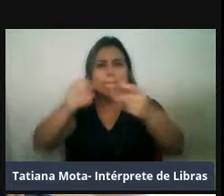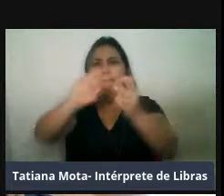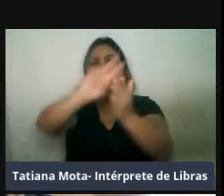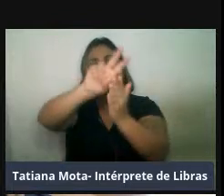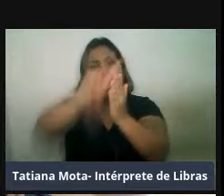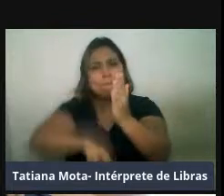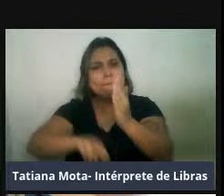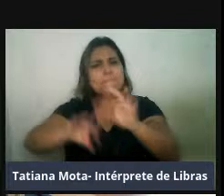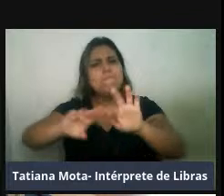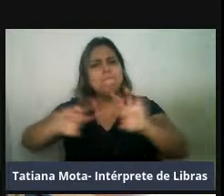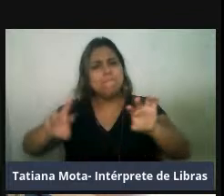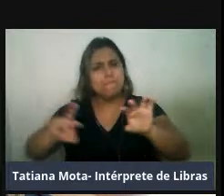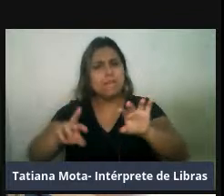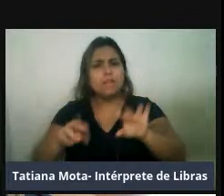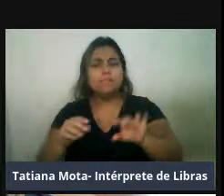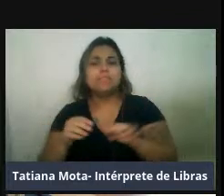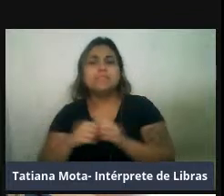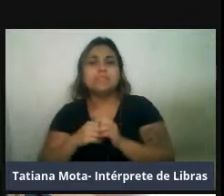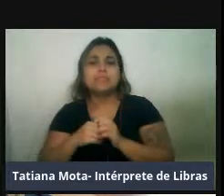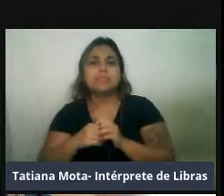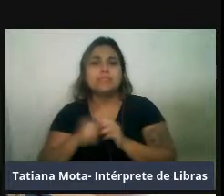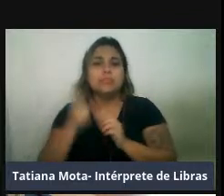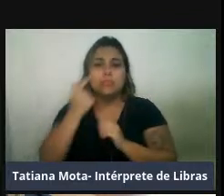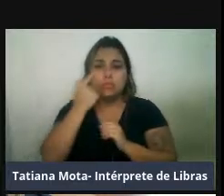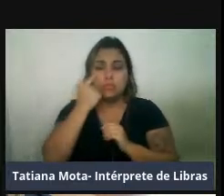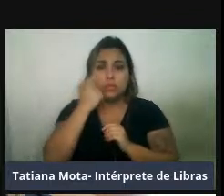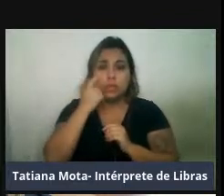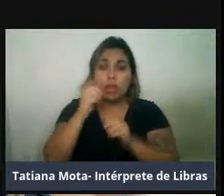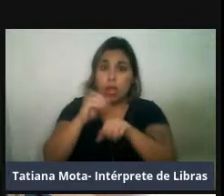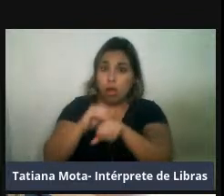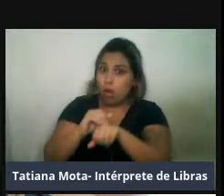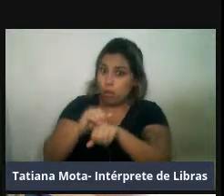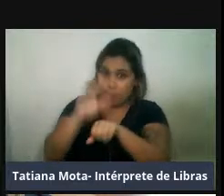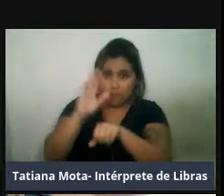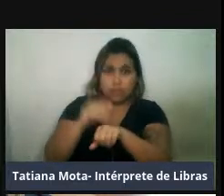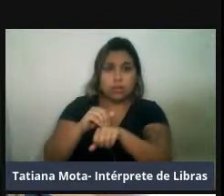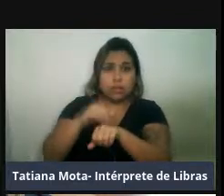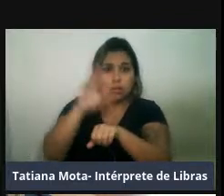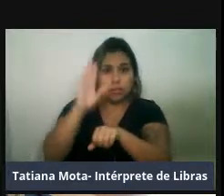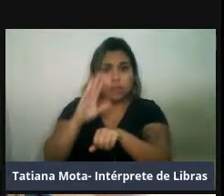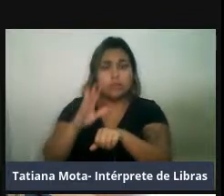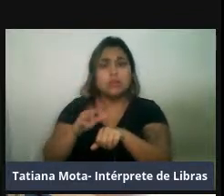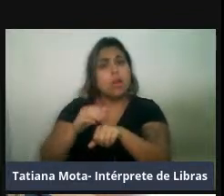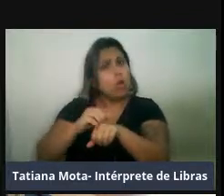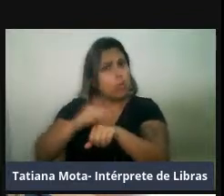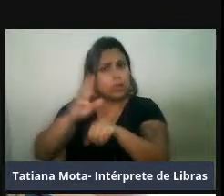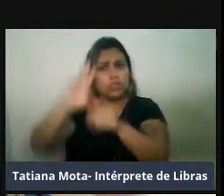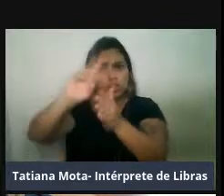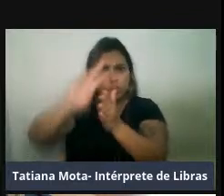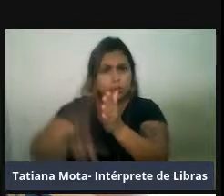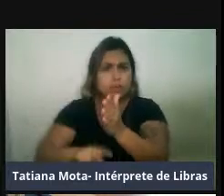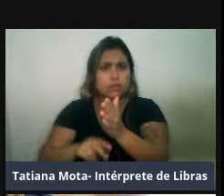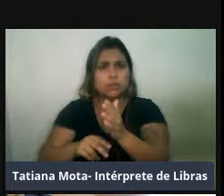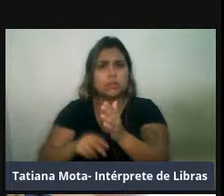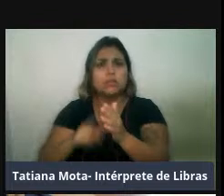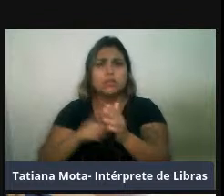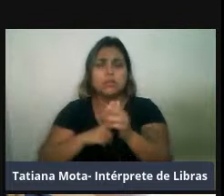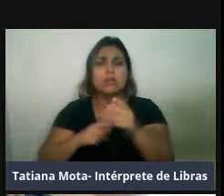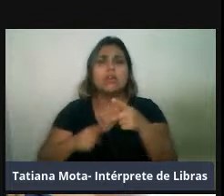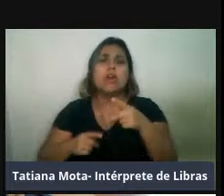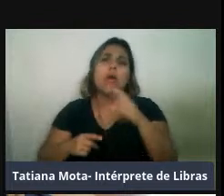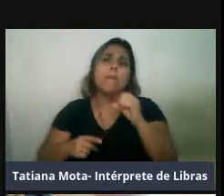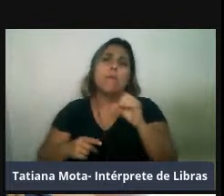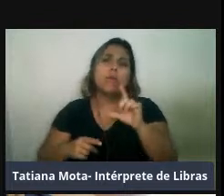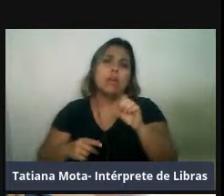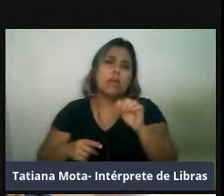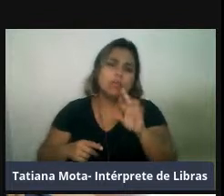antitropical, ou seja, um aumento no número de espécies bem acentuado em relação às regiões polares, né, então, a riqueza